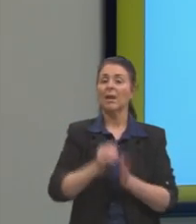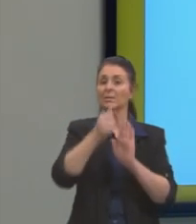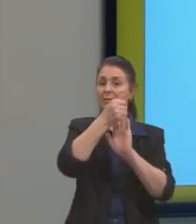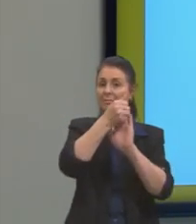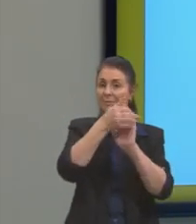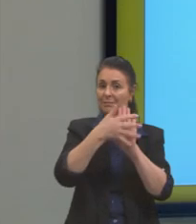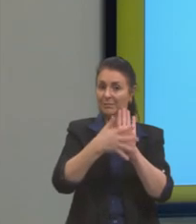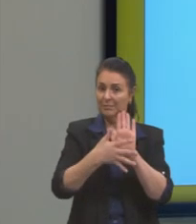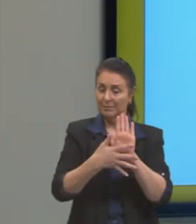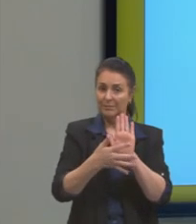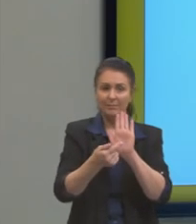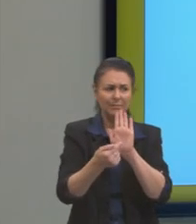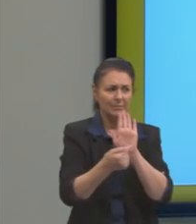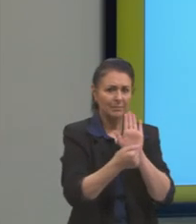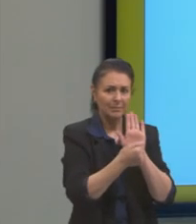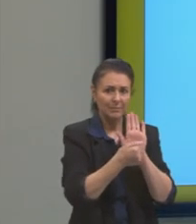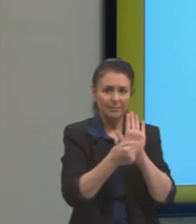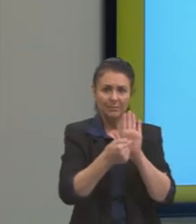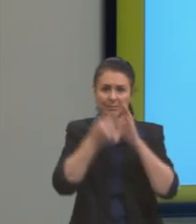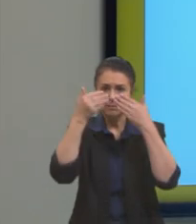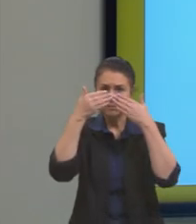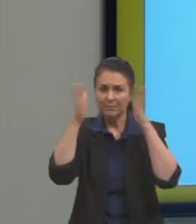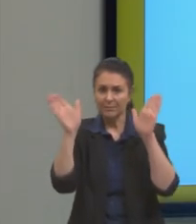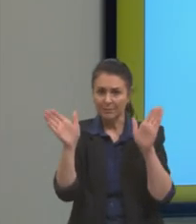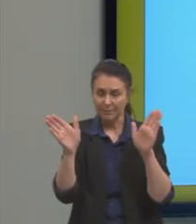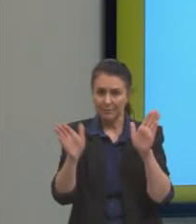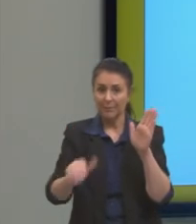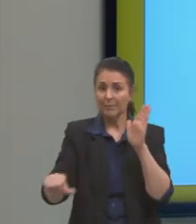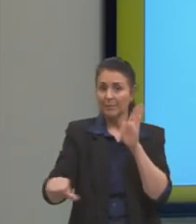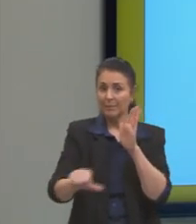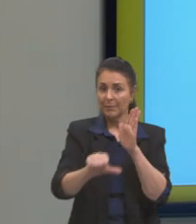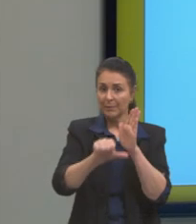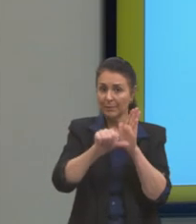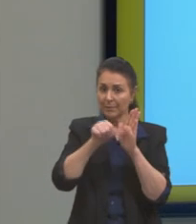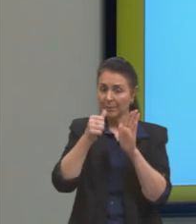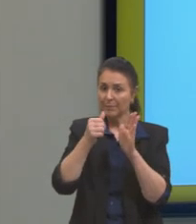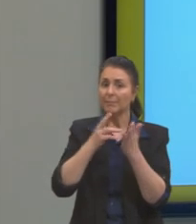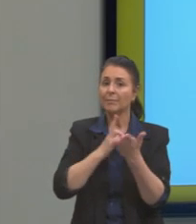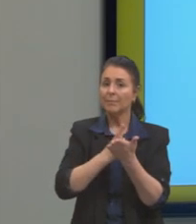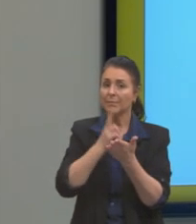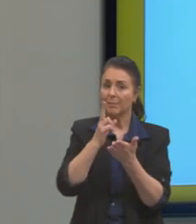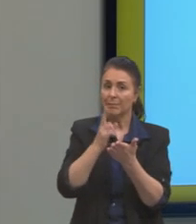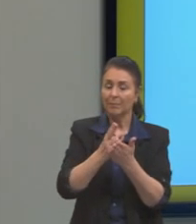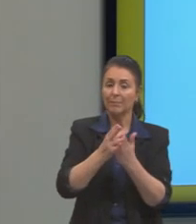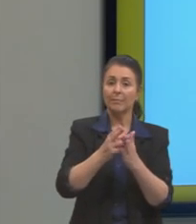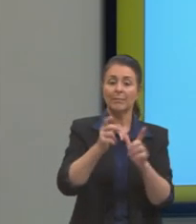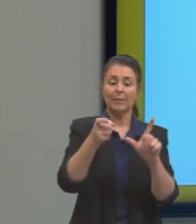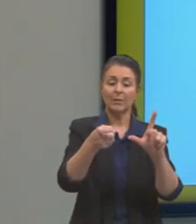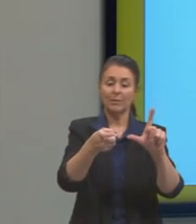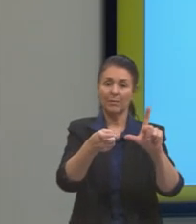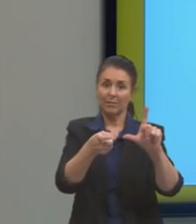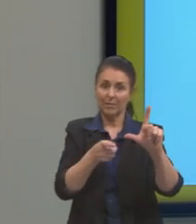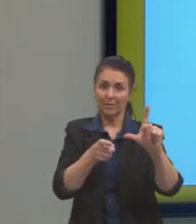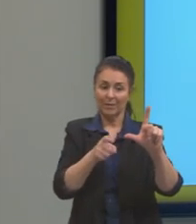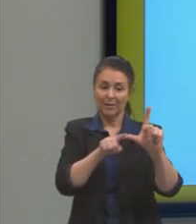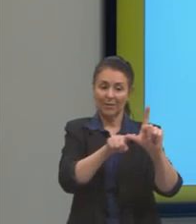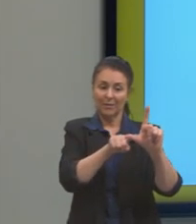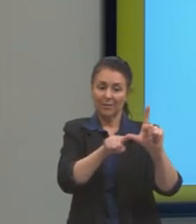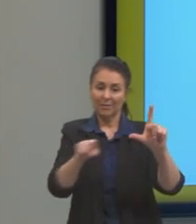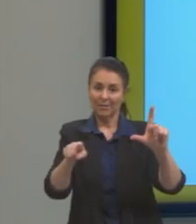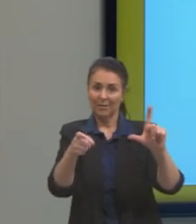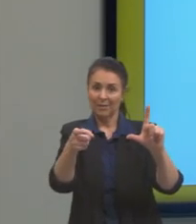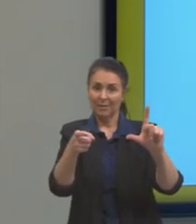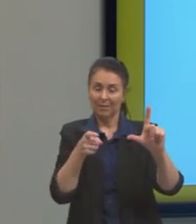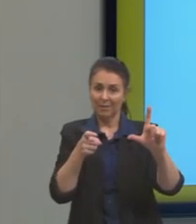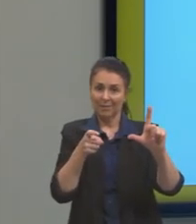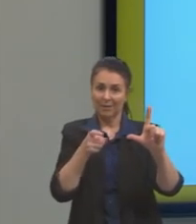é explícita em um aspecto. A primeira coordenada sempre relativa ao eixo X, reta horizontal do plano cartesiano,